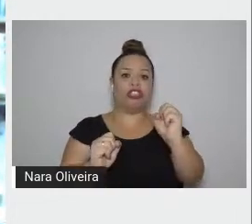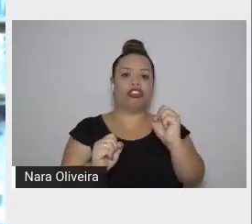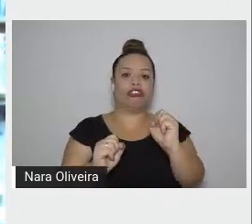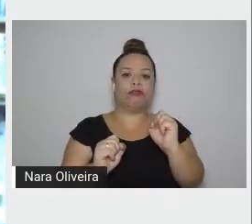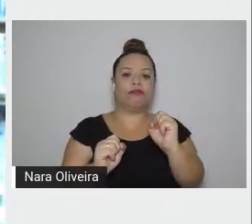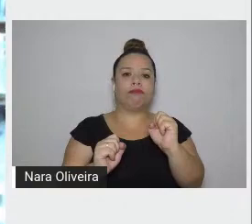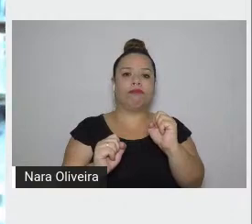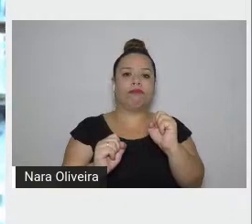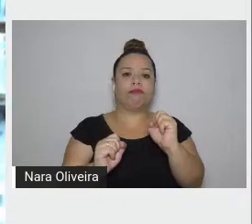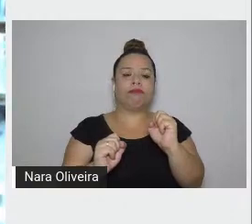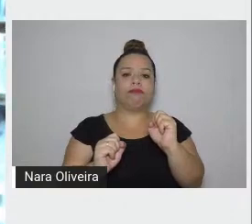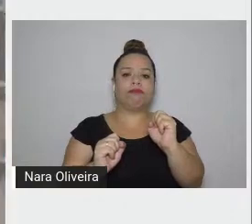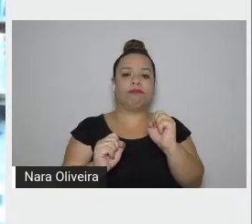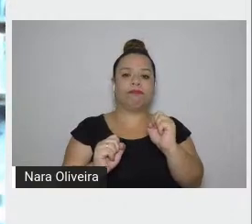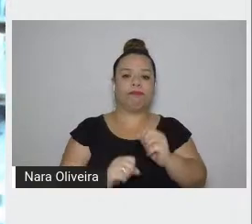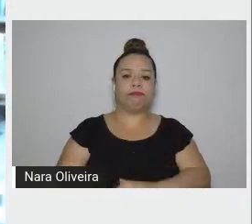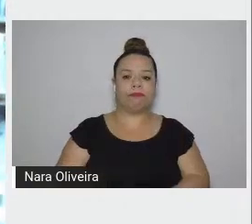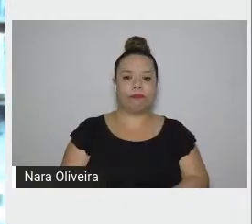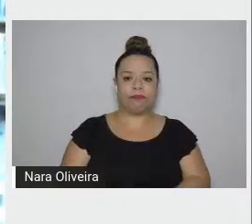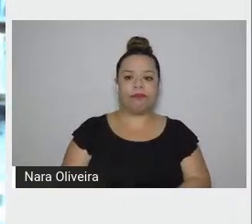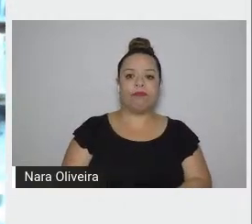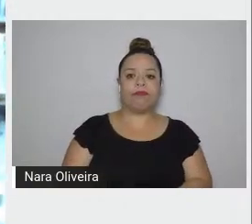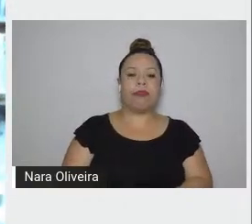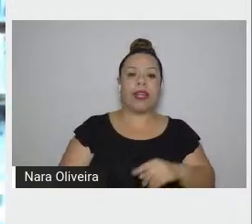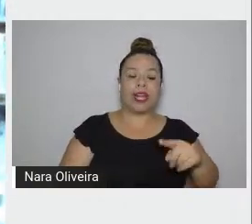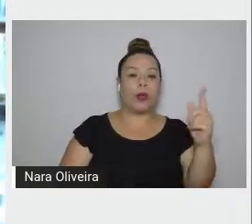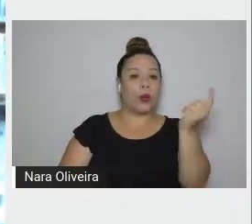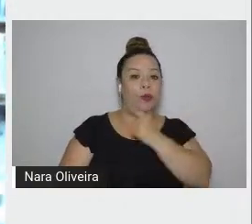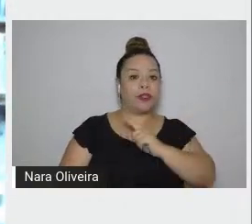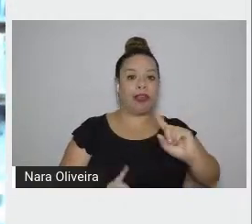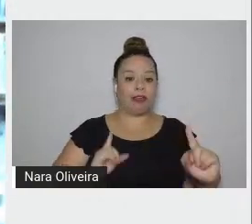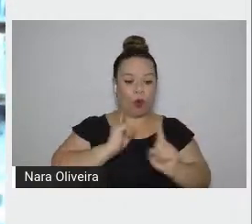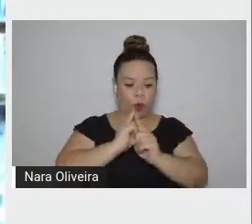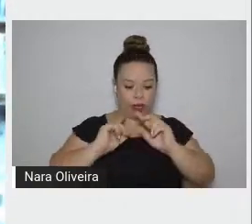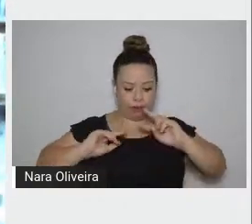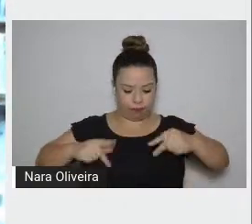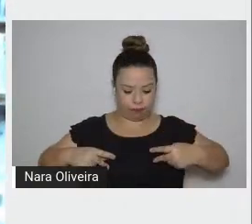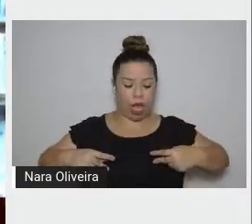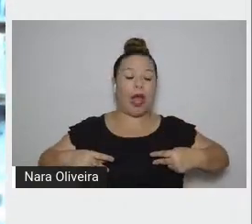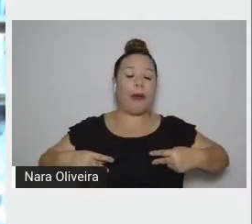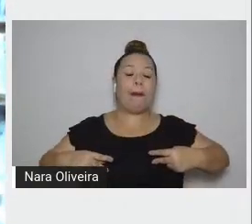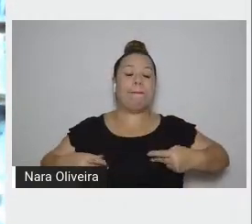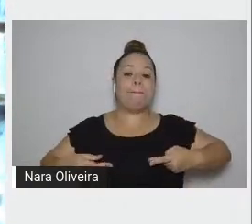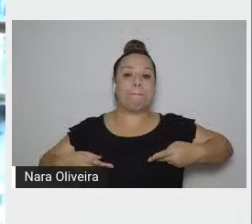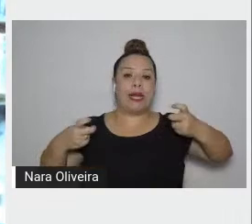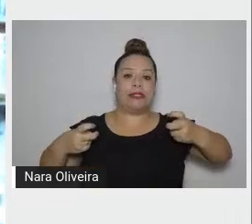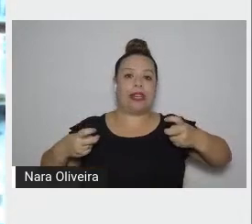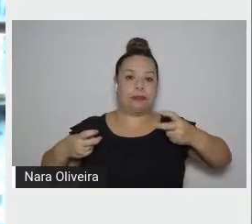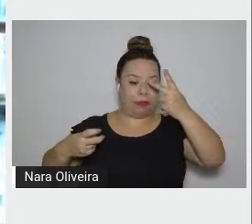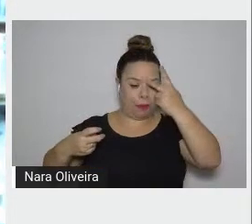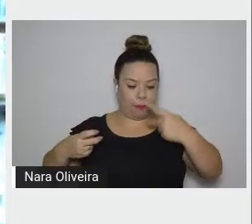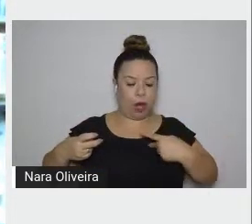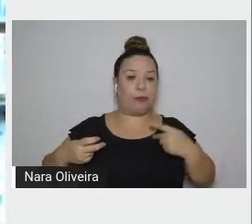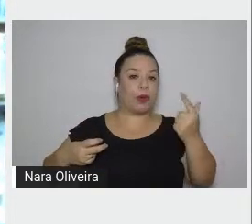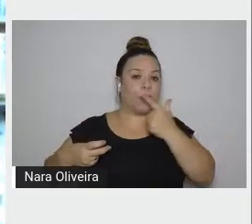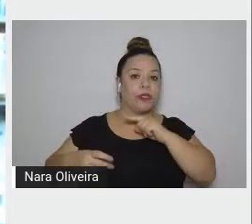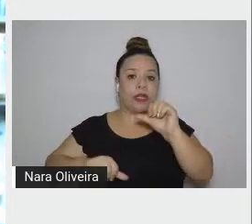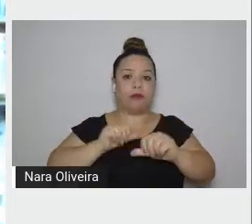se encontra, encontra a si mesmo e toma um rumo em sua vida.